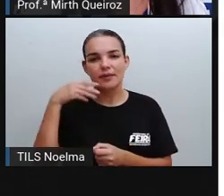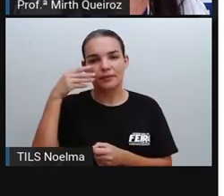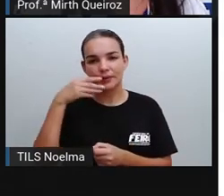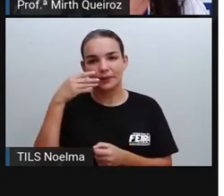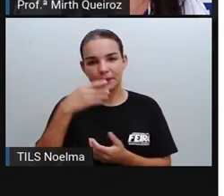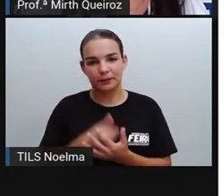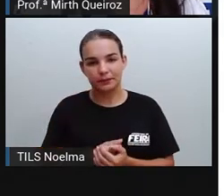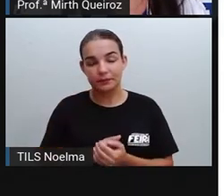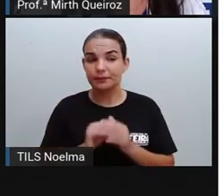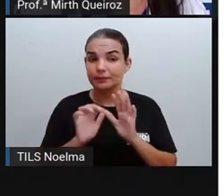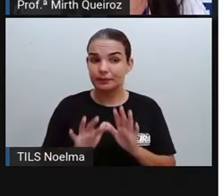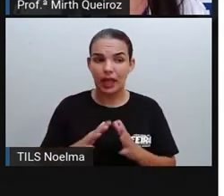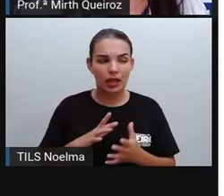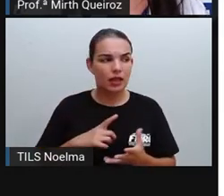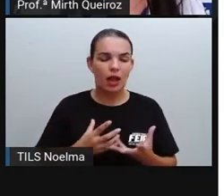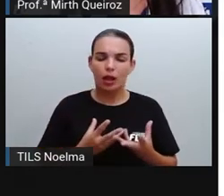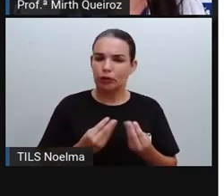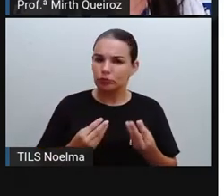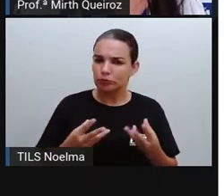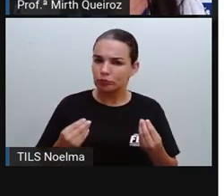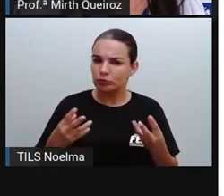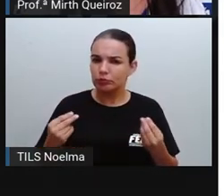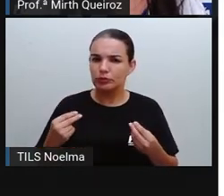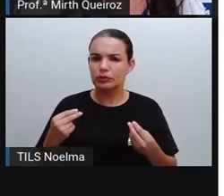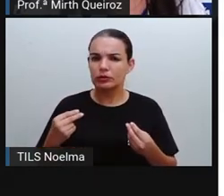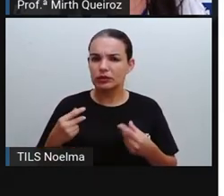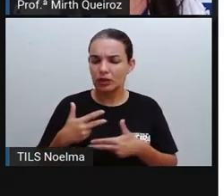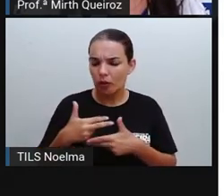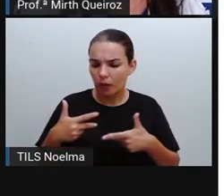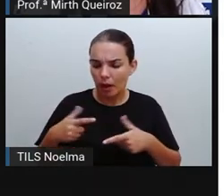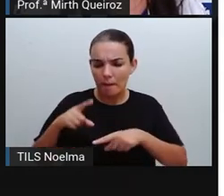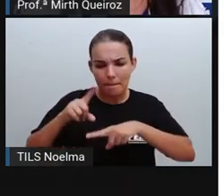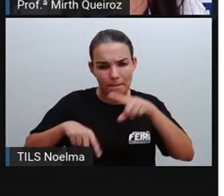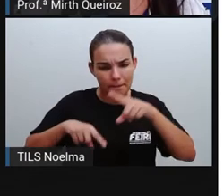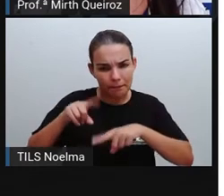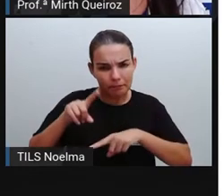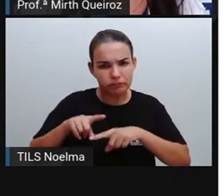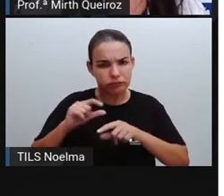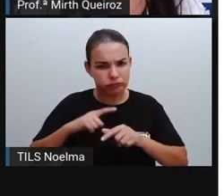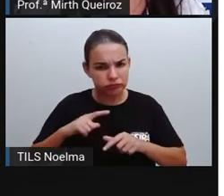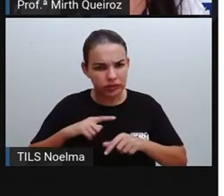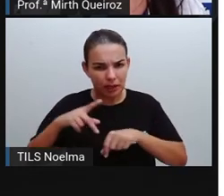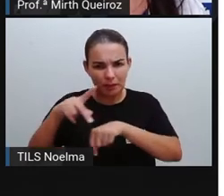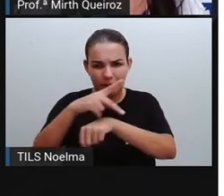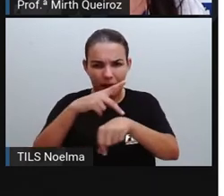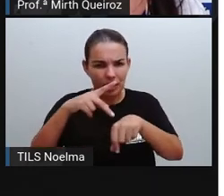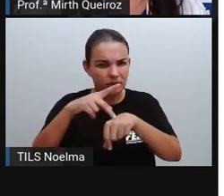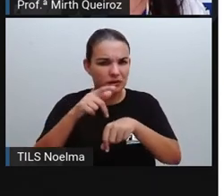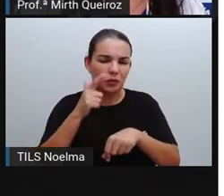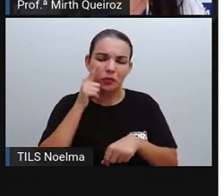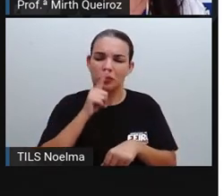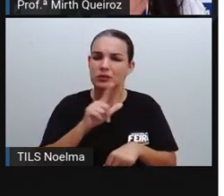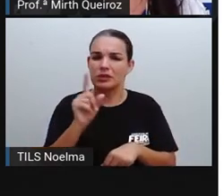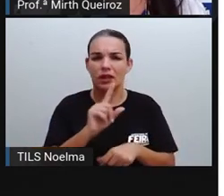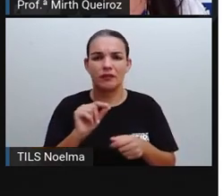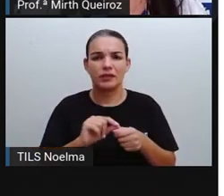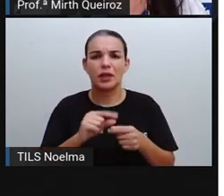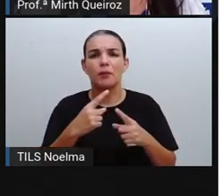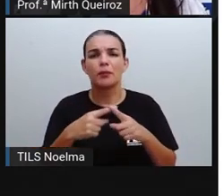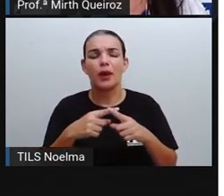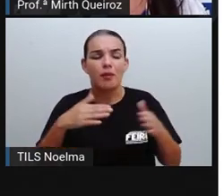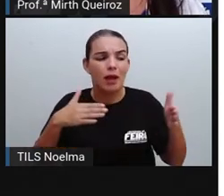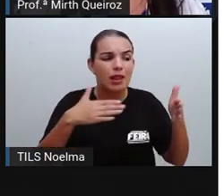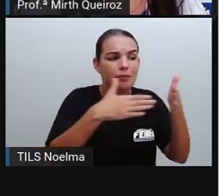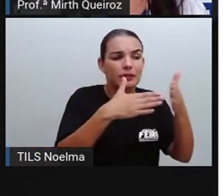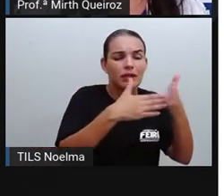Em muitos casos, países não conseguem produzi-la, né? No caso, essa matéria-prima, pelas limitações